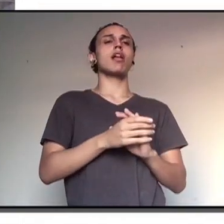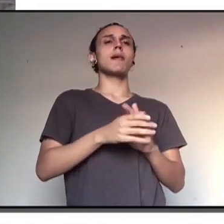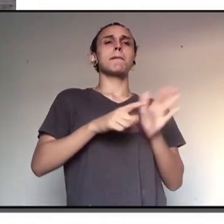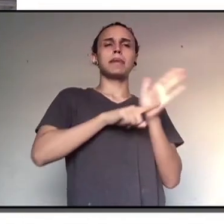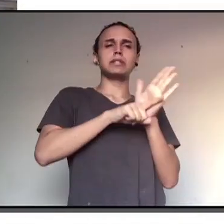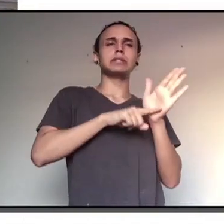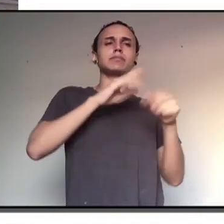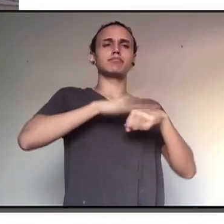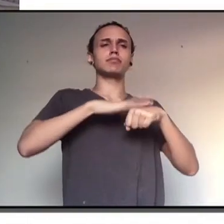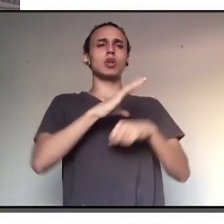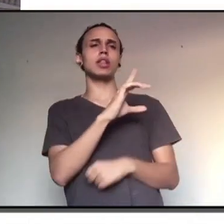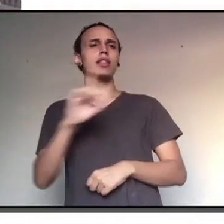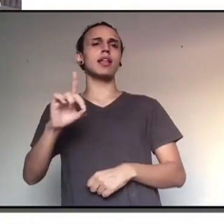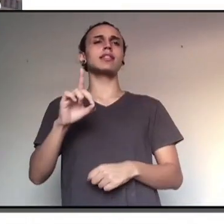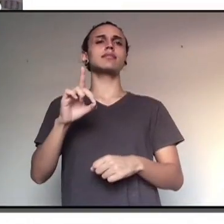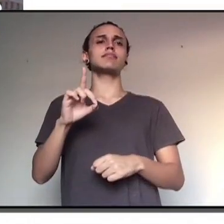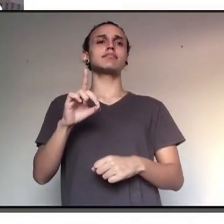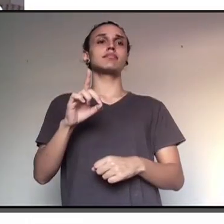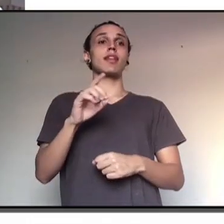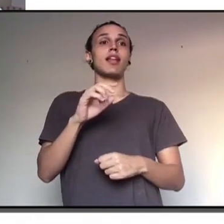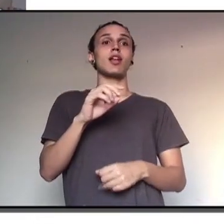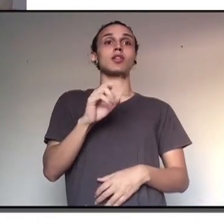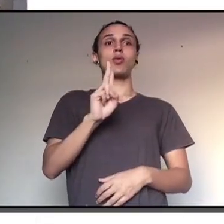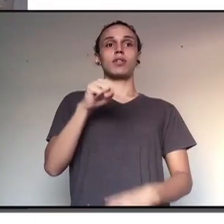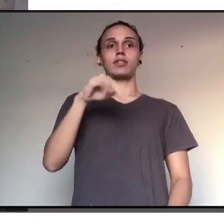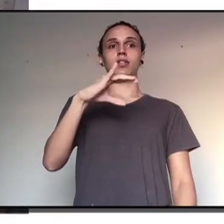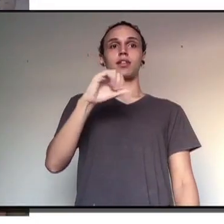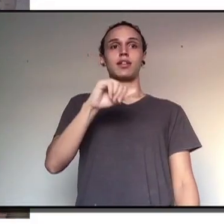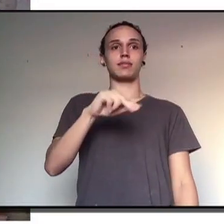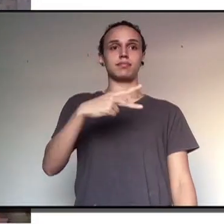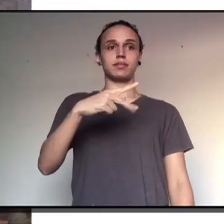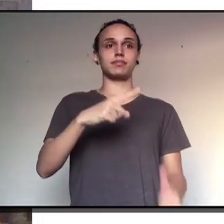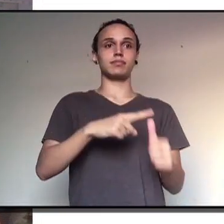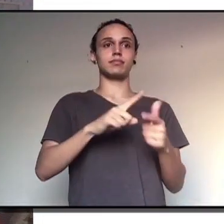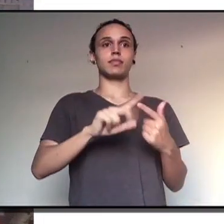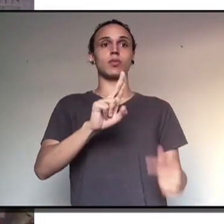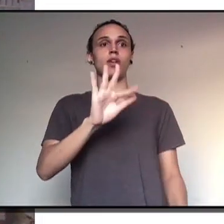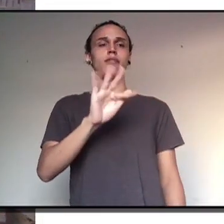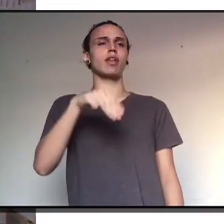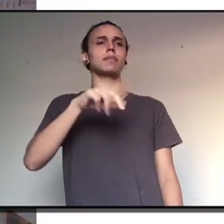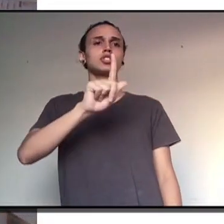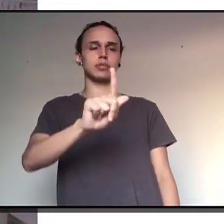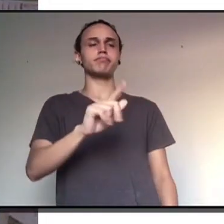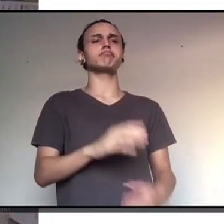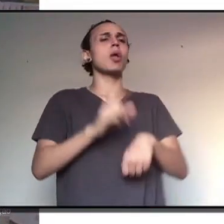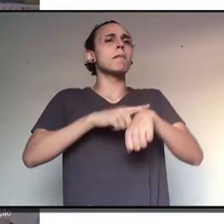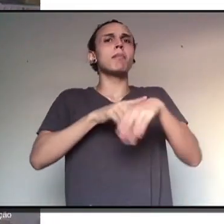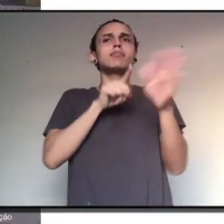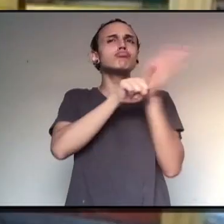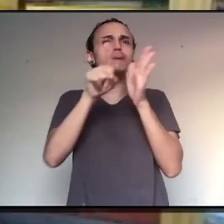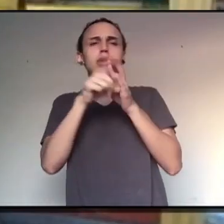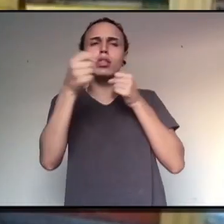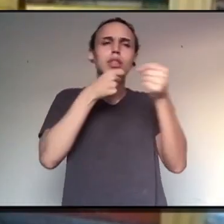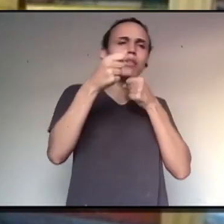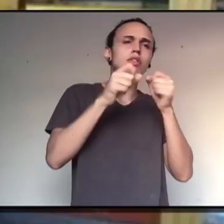Unicamp e da UFMG, mostrou que a maior dificuldade mencionada pelos entrevistados foi a piora na saúde mental.